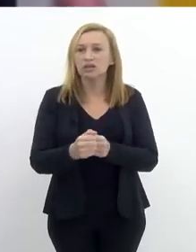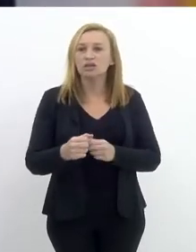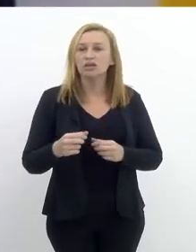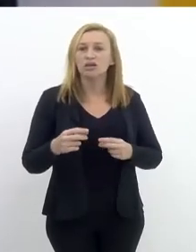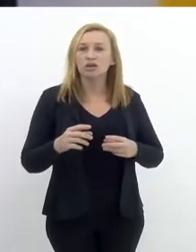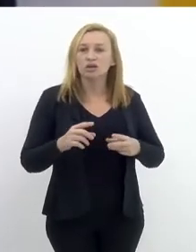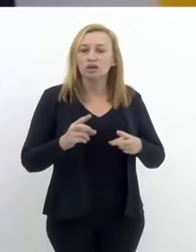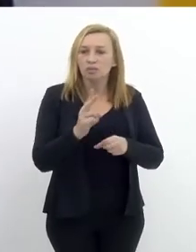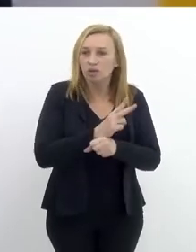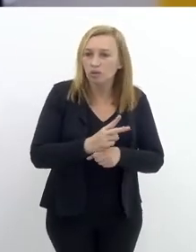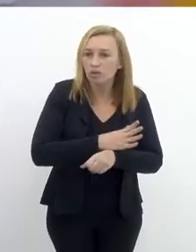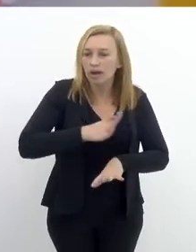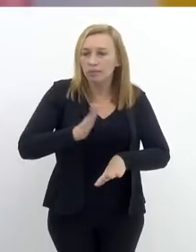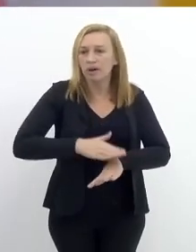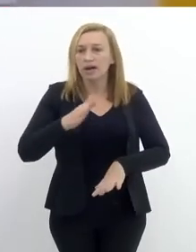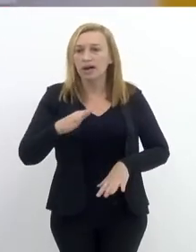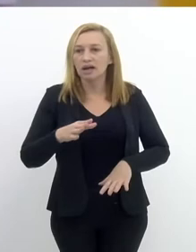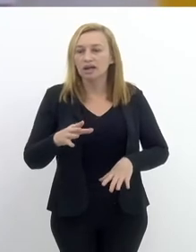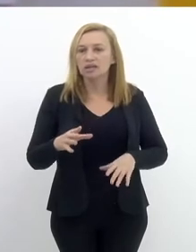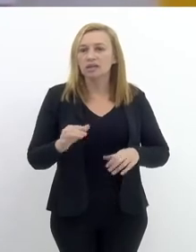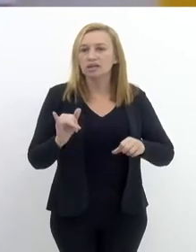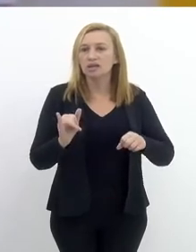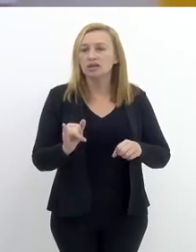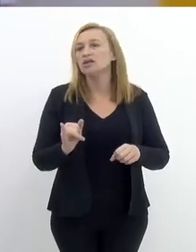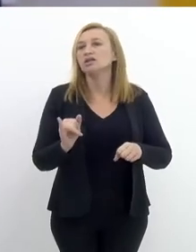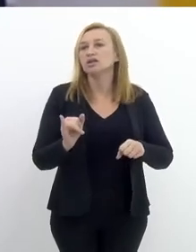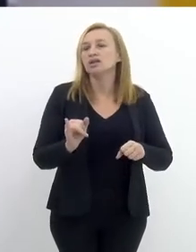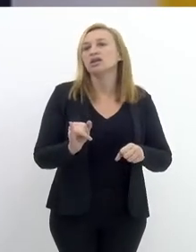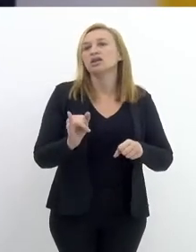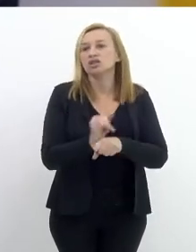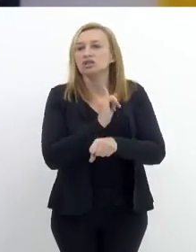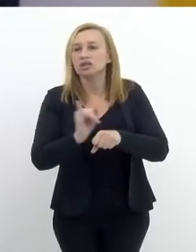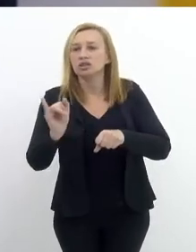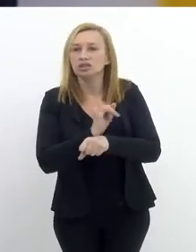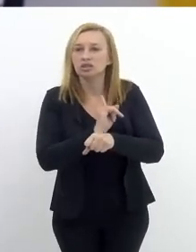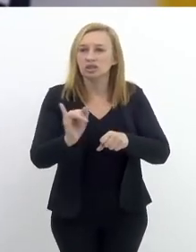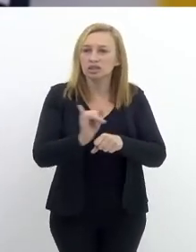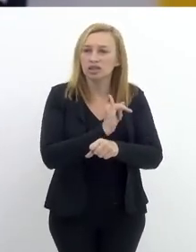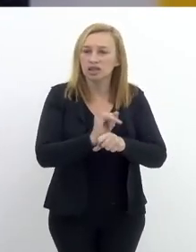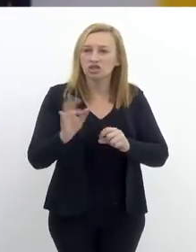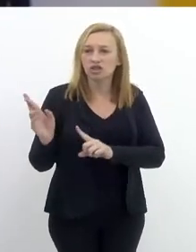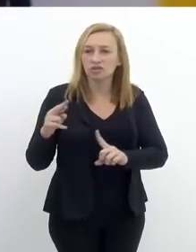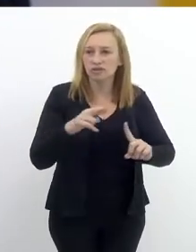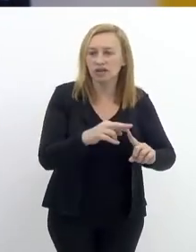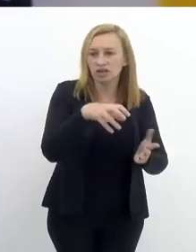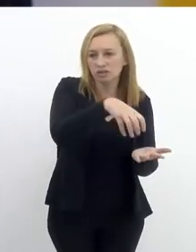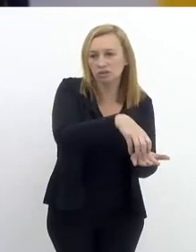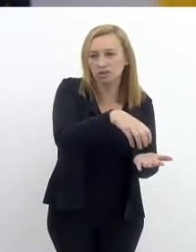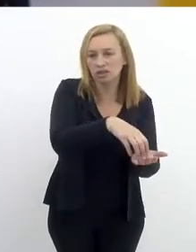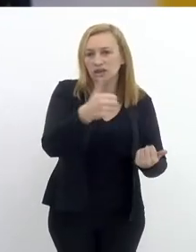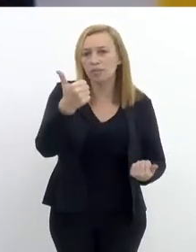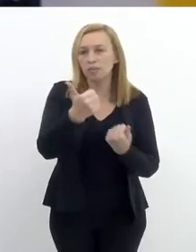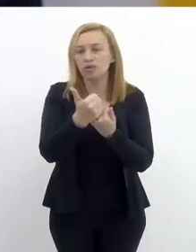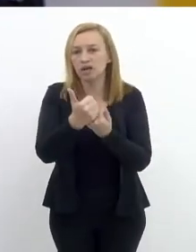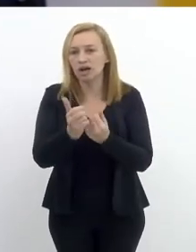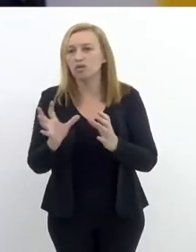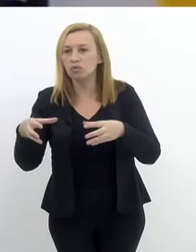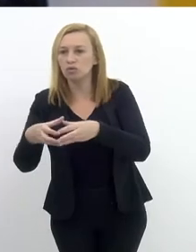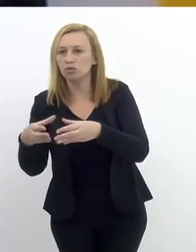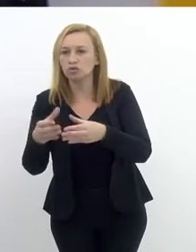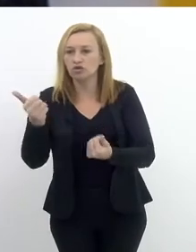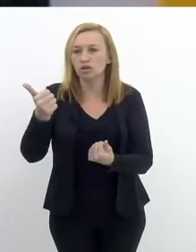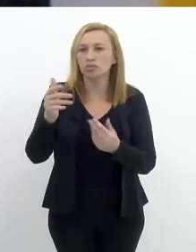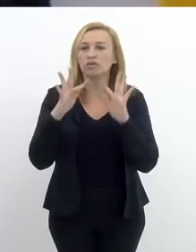fortalecer a busca, estabelecer centros de referência multidisciplinares e apoiar grupos de apoio